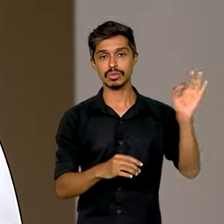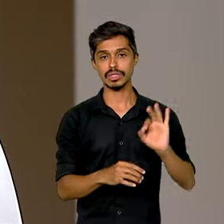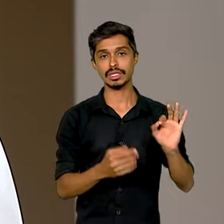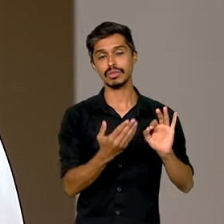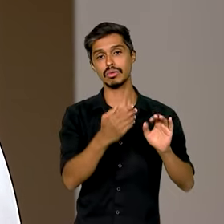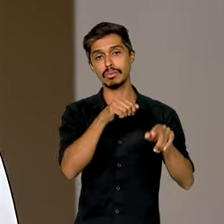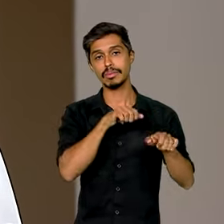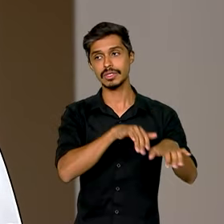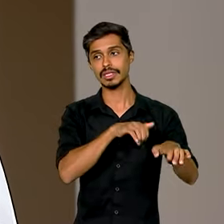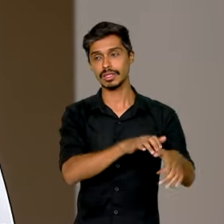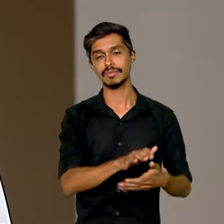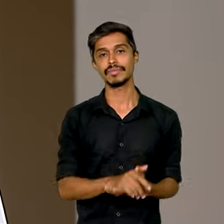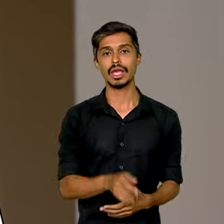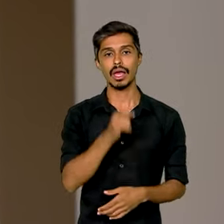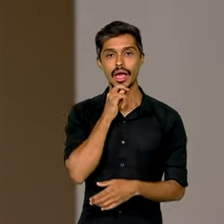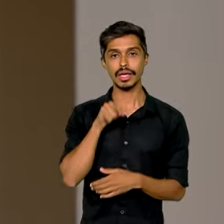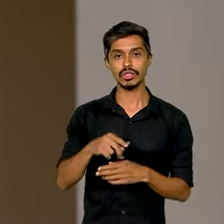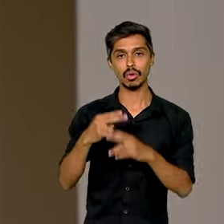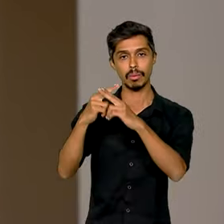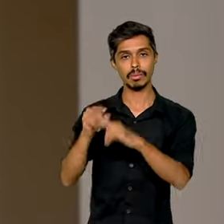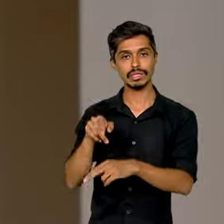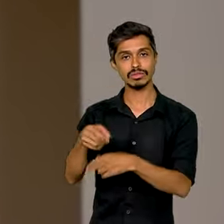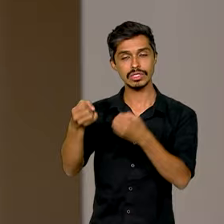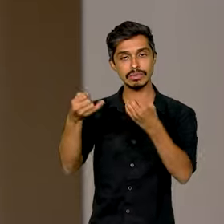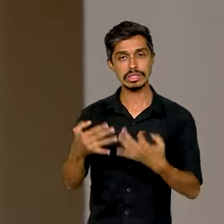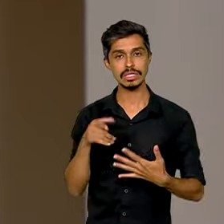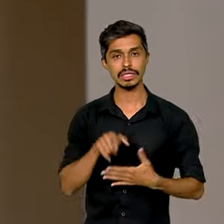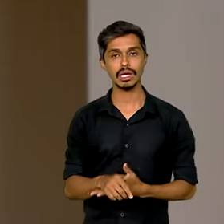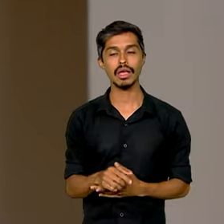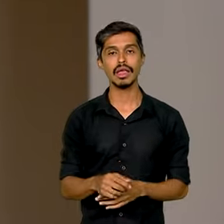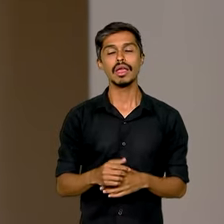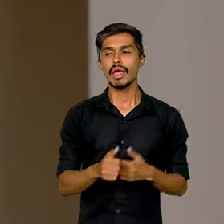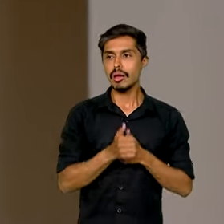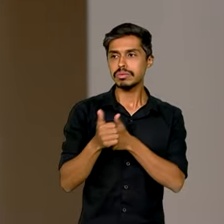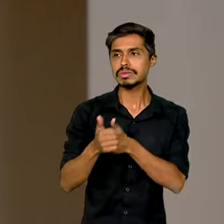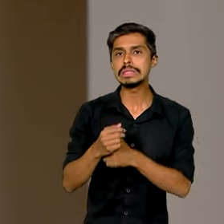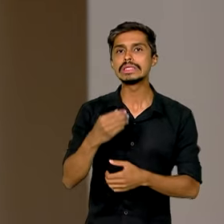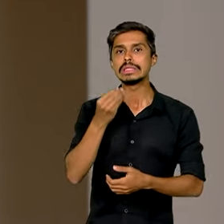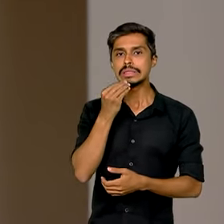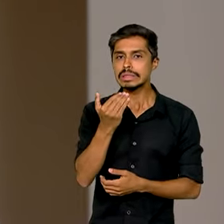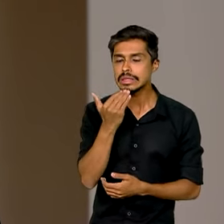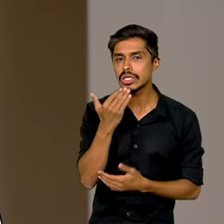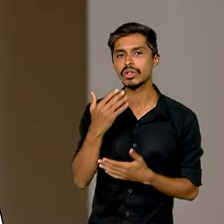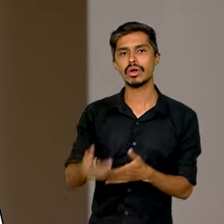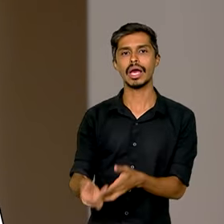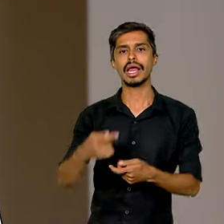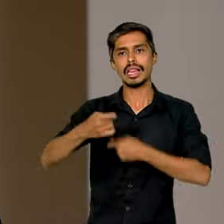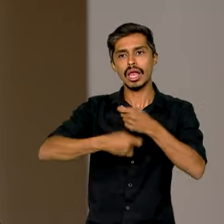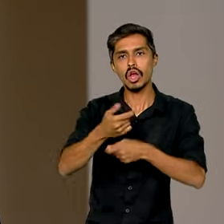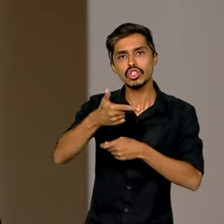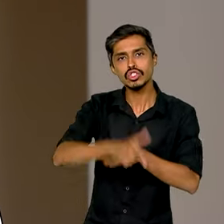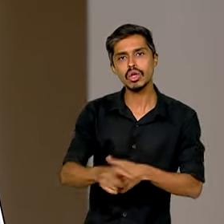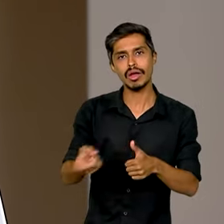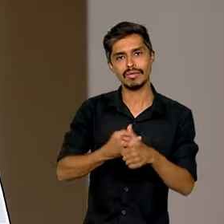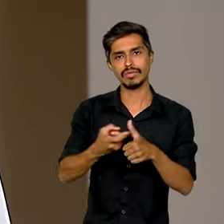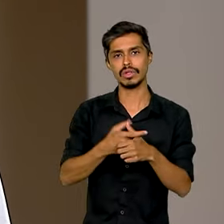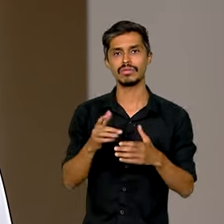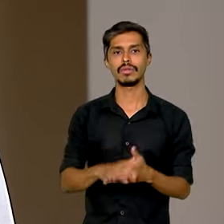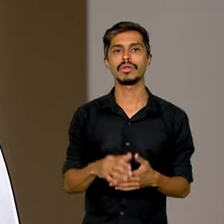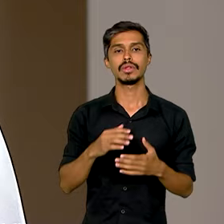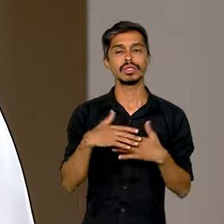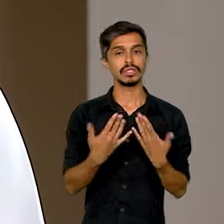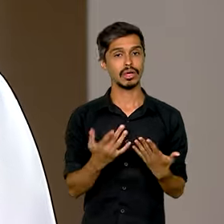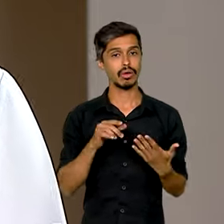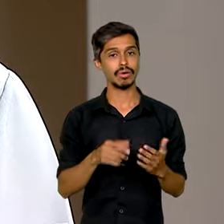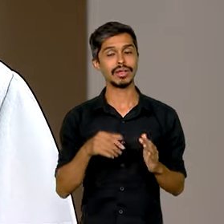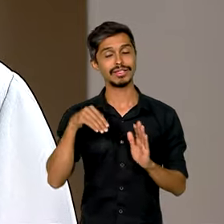setembro. Ainda de acordo com o banco, foi a maior procura pelas renegociações incentivadas pelo Desenrola Brasil que